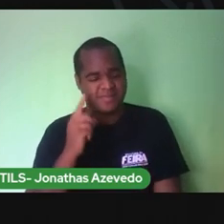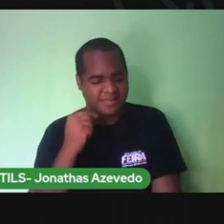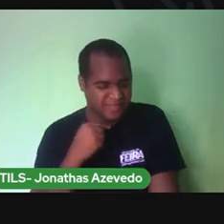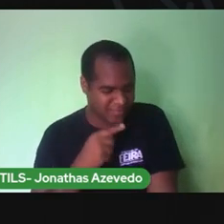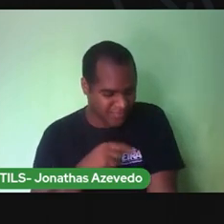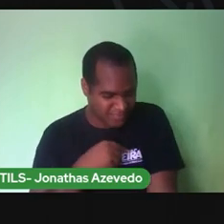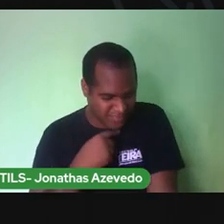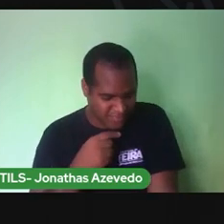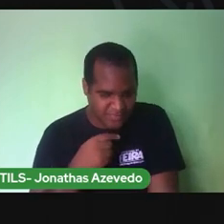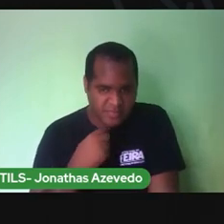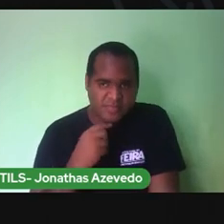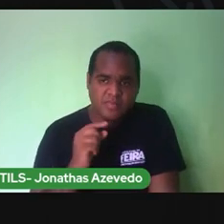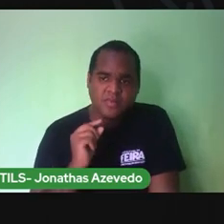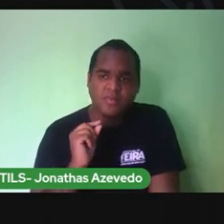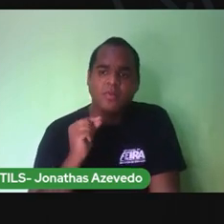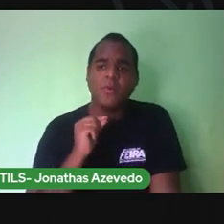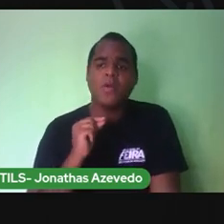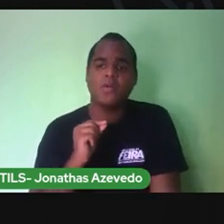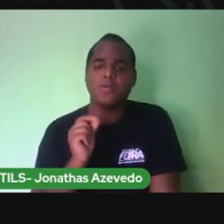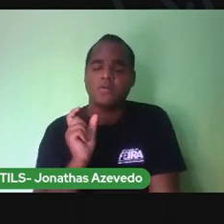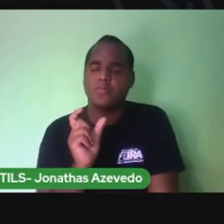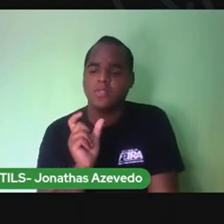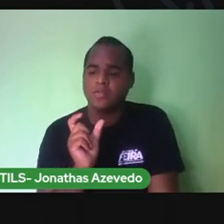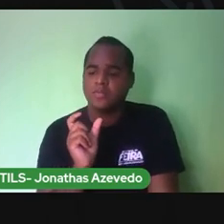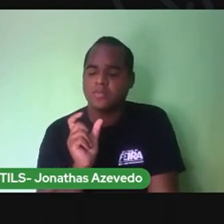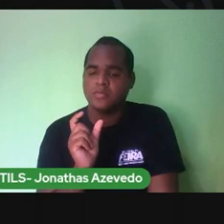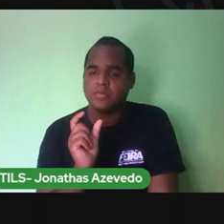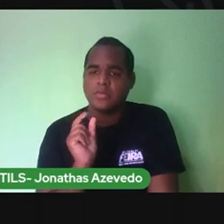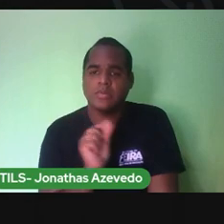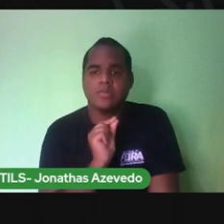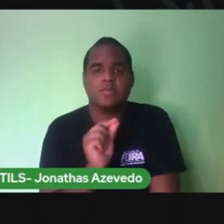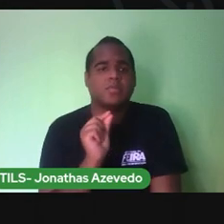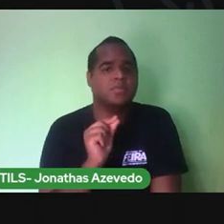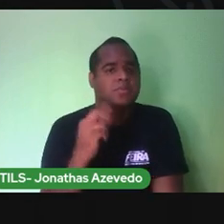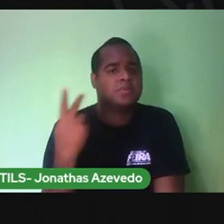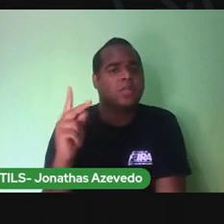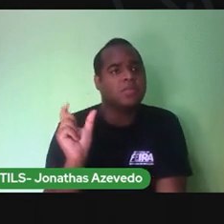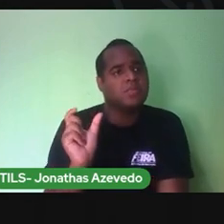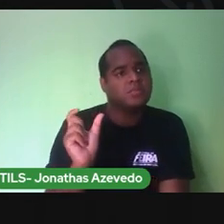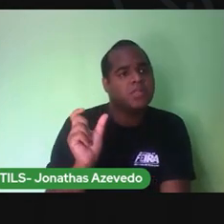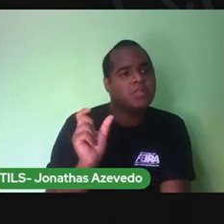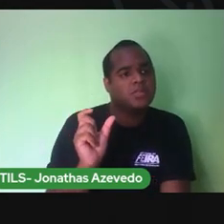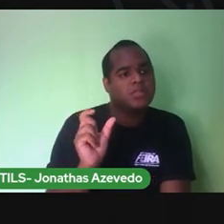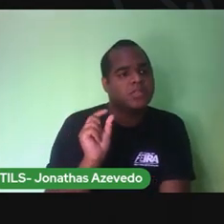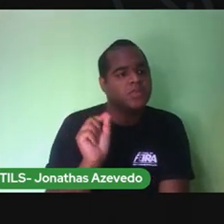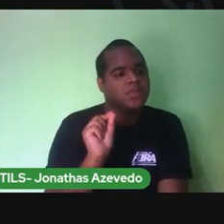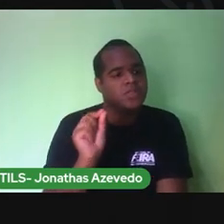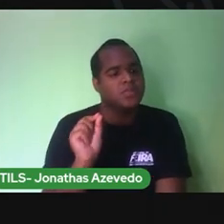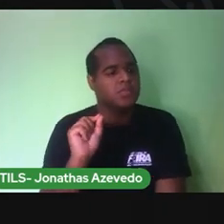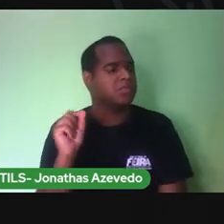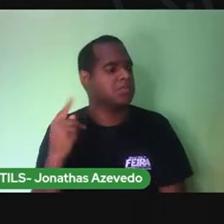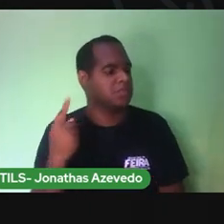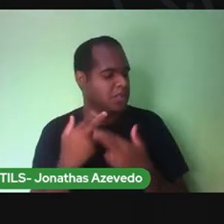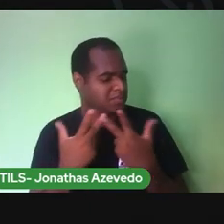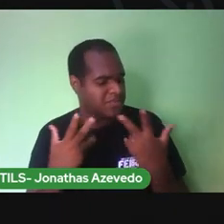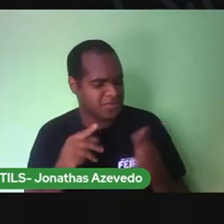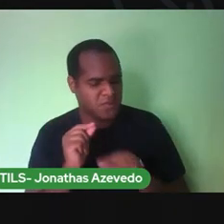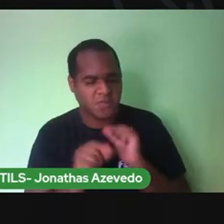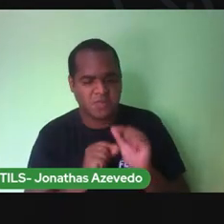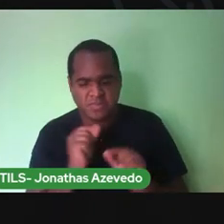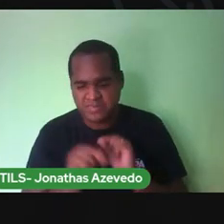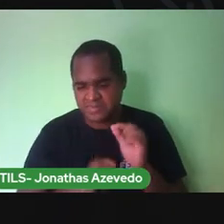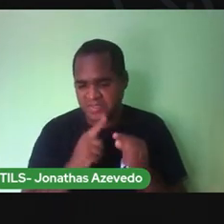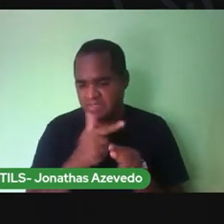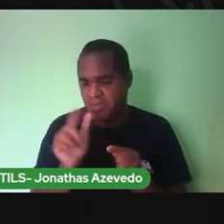Qual é o pedacinho da palavra Que vai ficar nessa linha Qual é o restante da palavra Que vai ficar